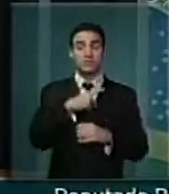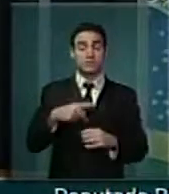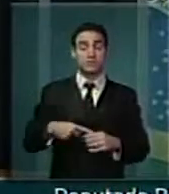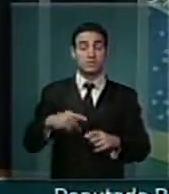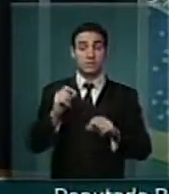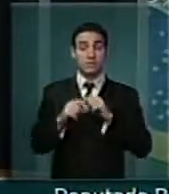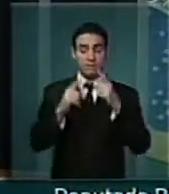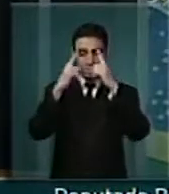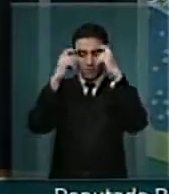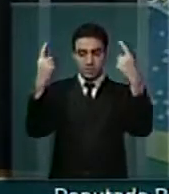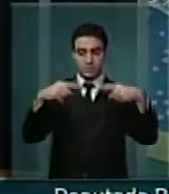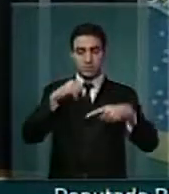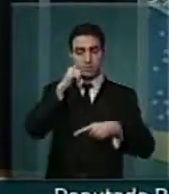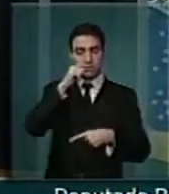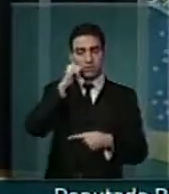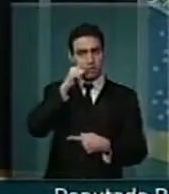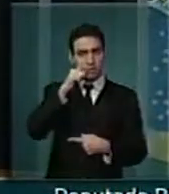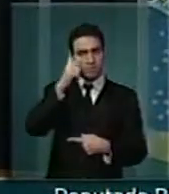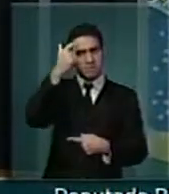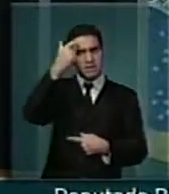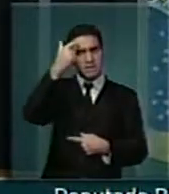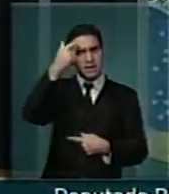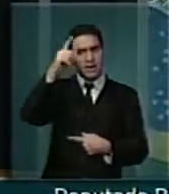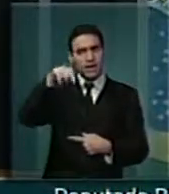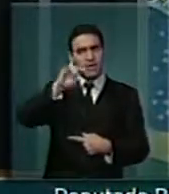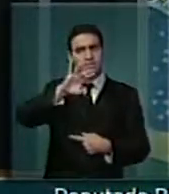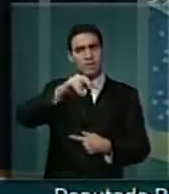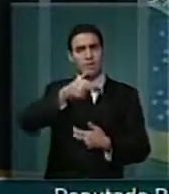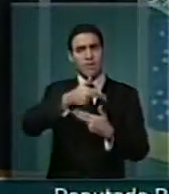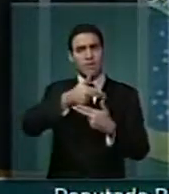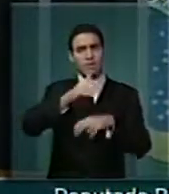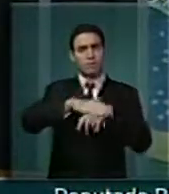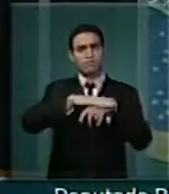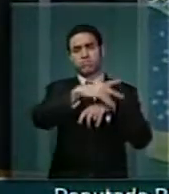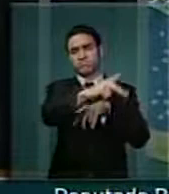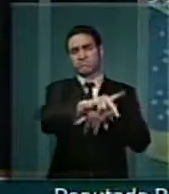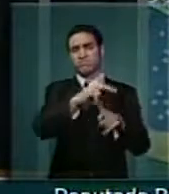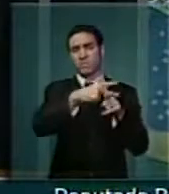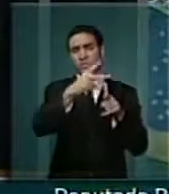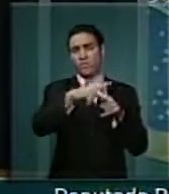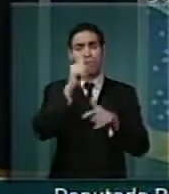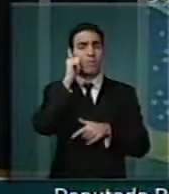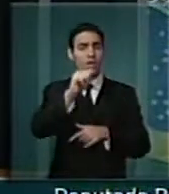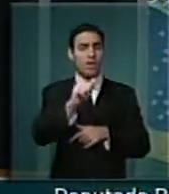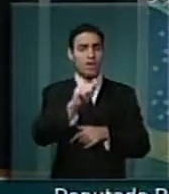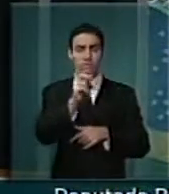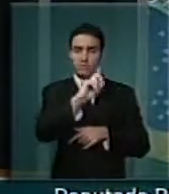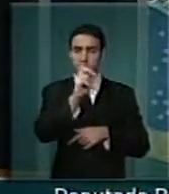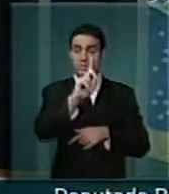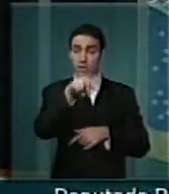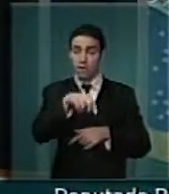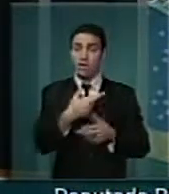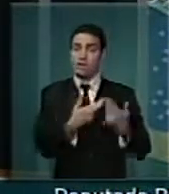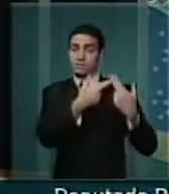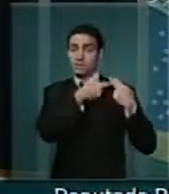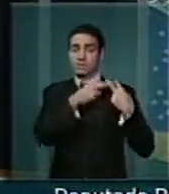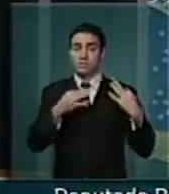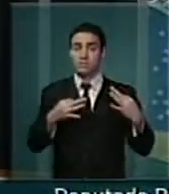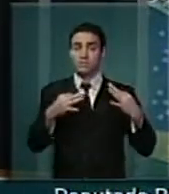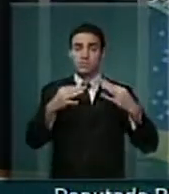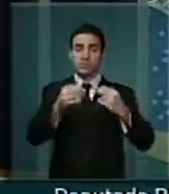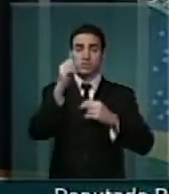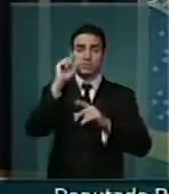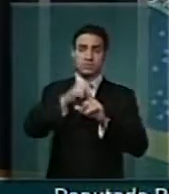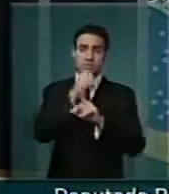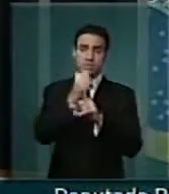a violência contra as mulheres não é apenas uma questão das mulheres, mas sim de toda a sociedade. É um fato que